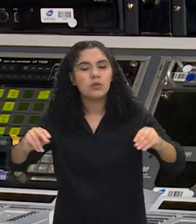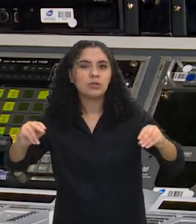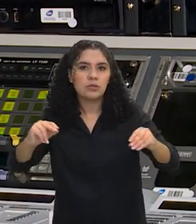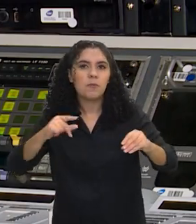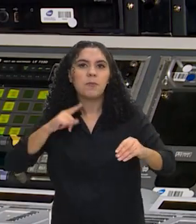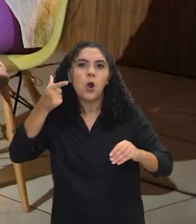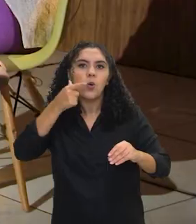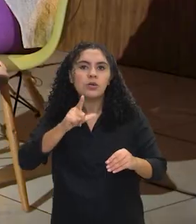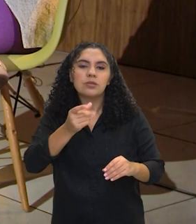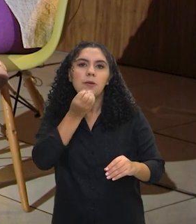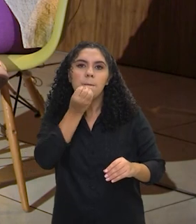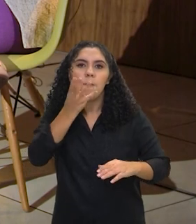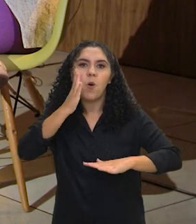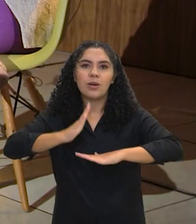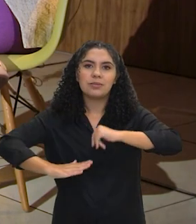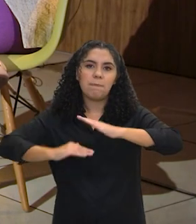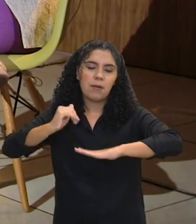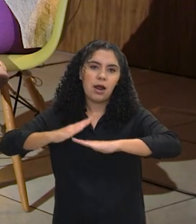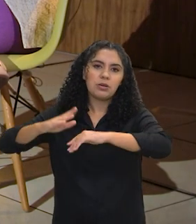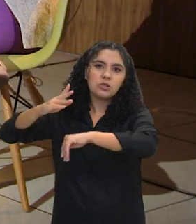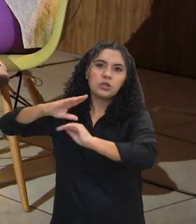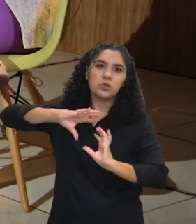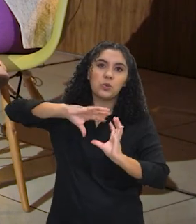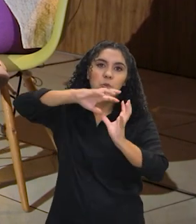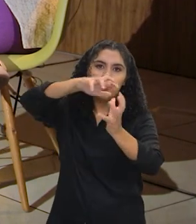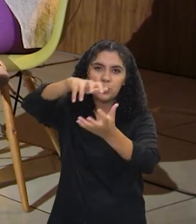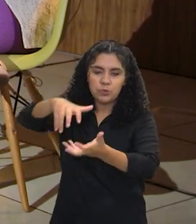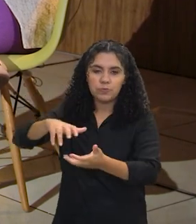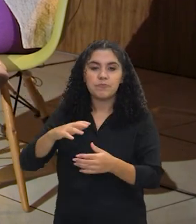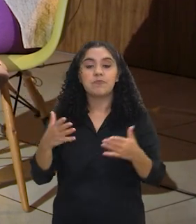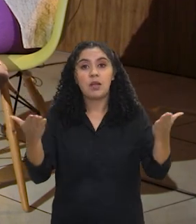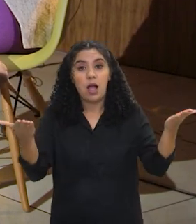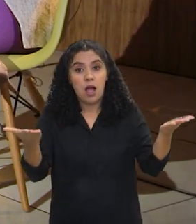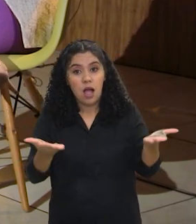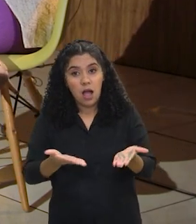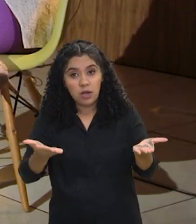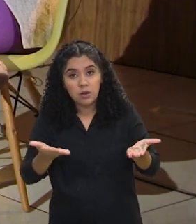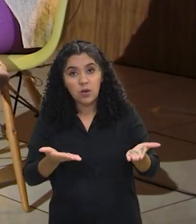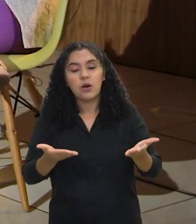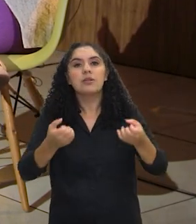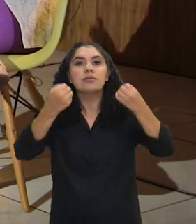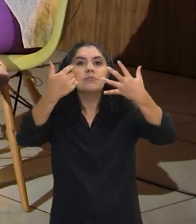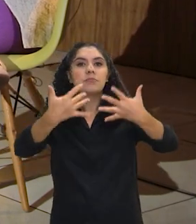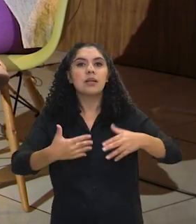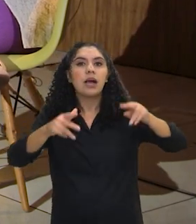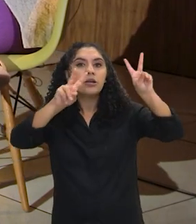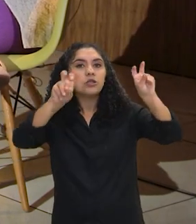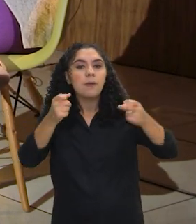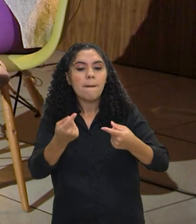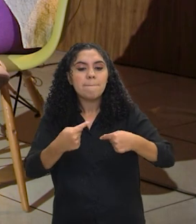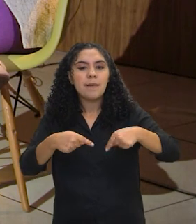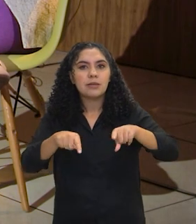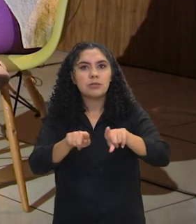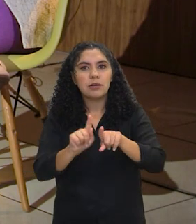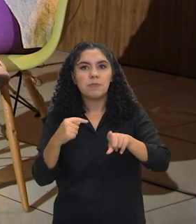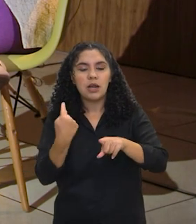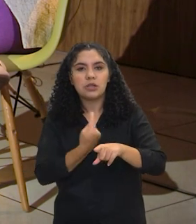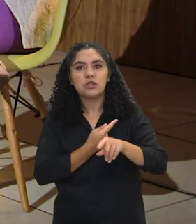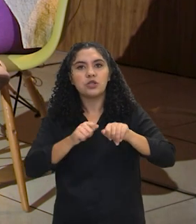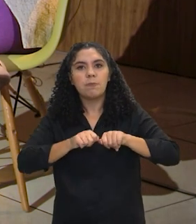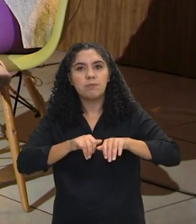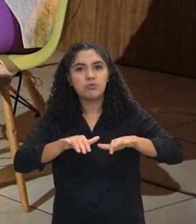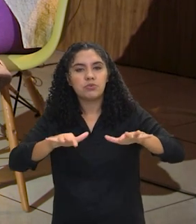alinhado com as melhores práticas no mundo. Maravilha. O falou de parceria, então vamos voltar aqui para o nosso mapa, falar das parcerias para